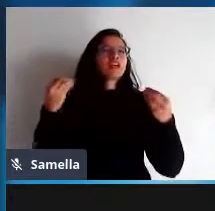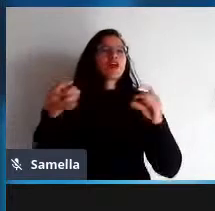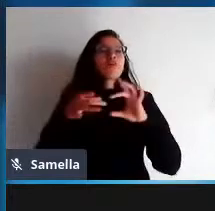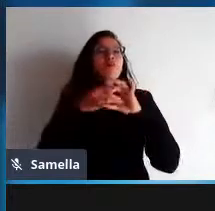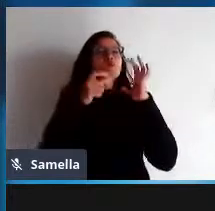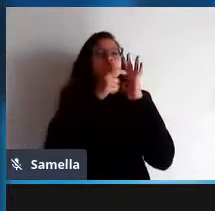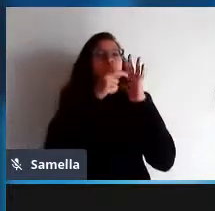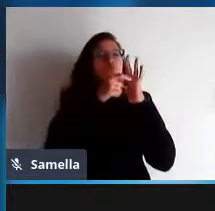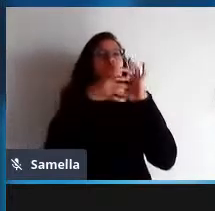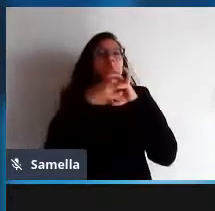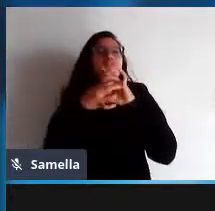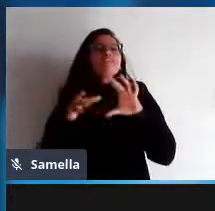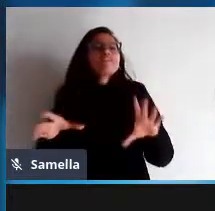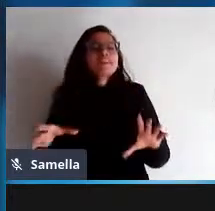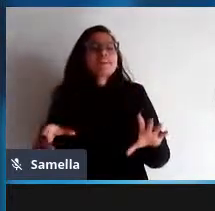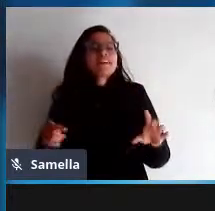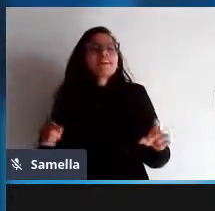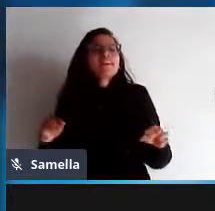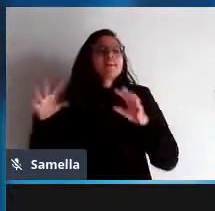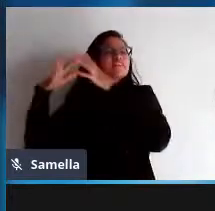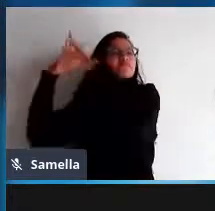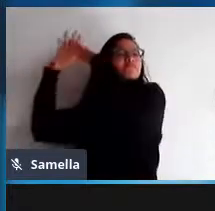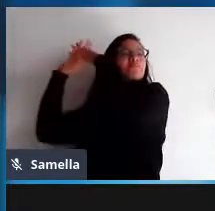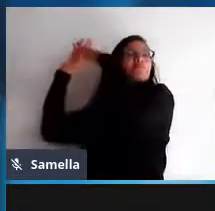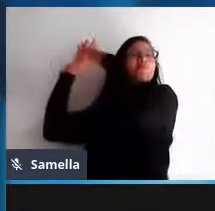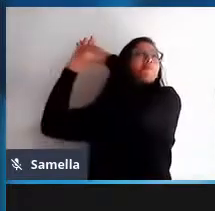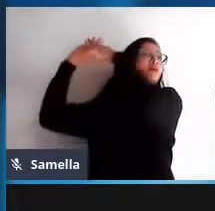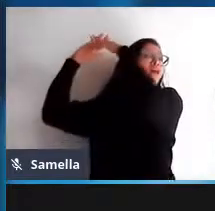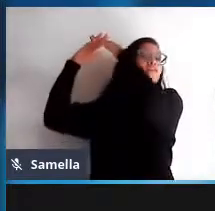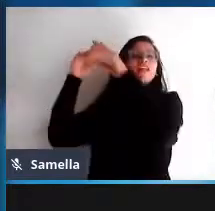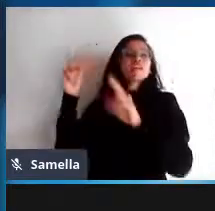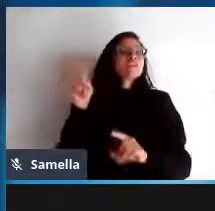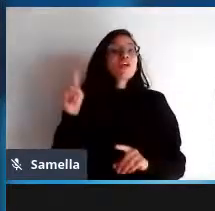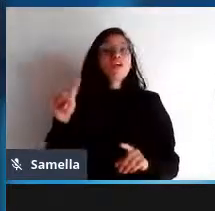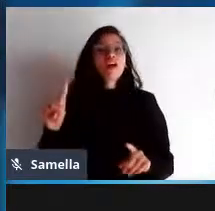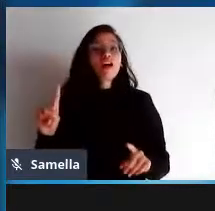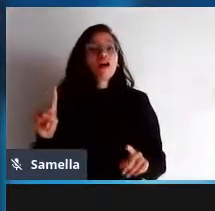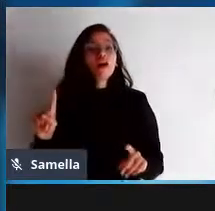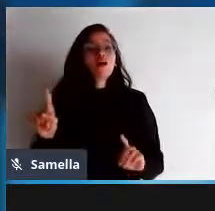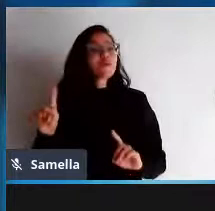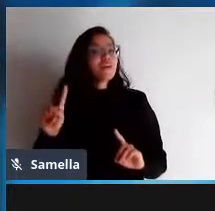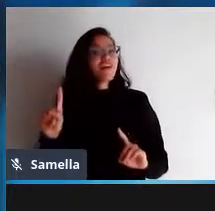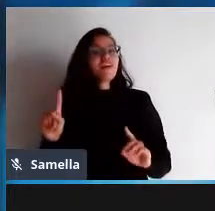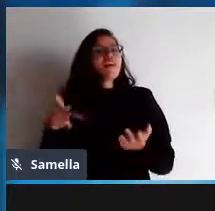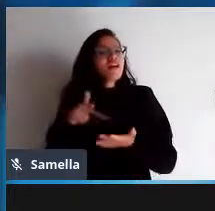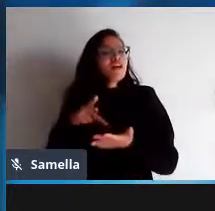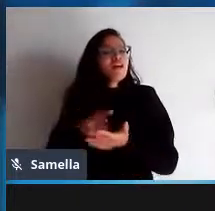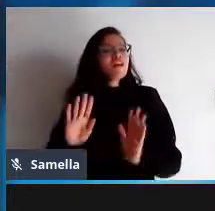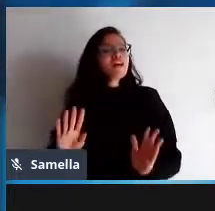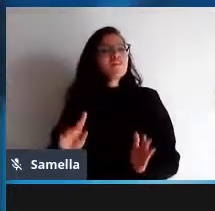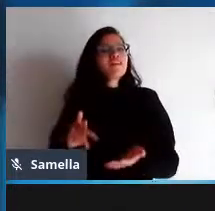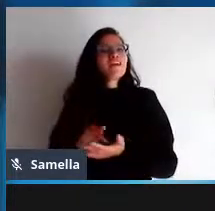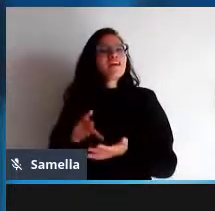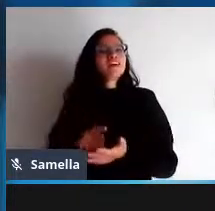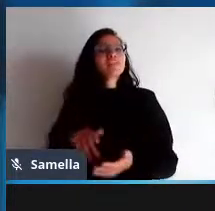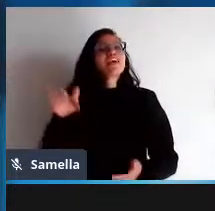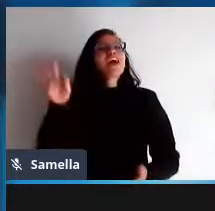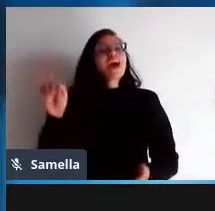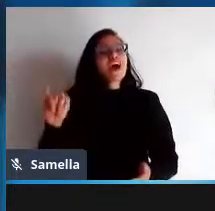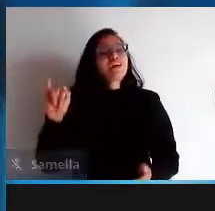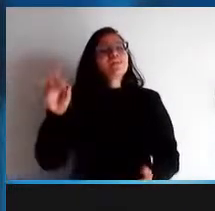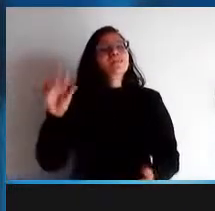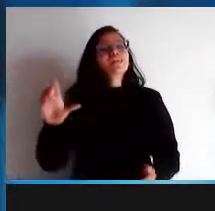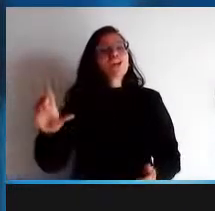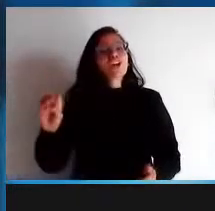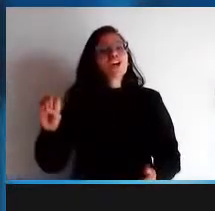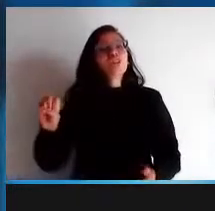mera filosofia isso não é verdade tá o sistema de valor não é filosofia a filosofia estuda sistemas de valores